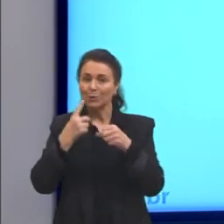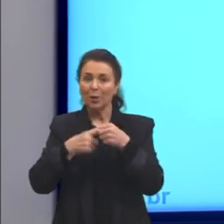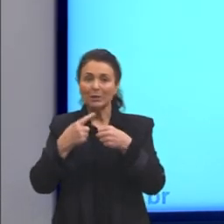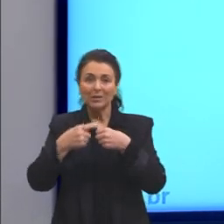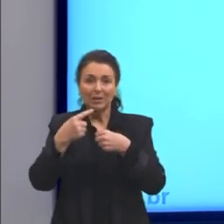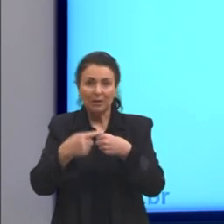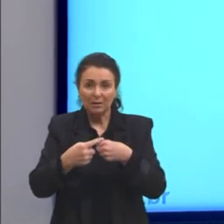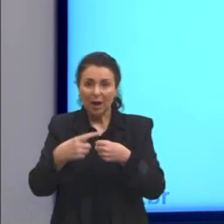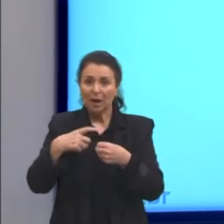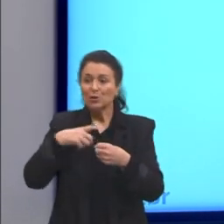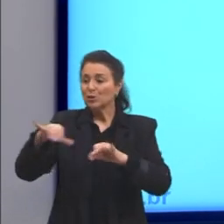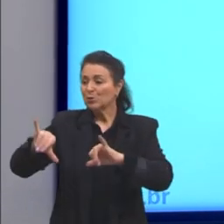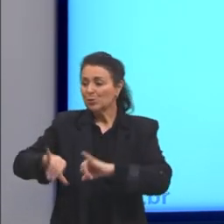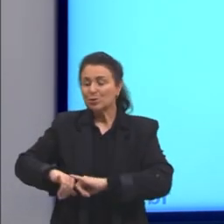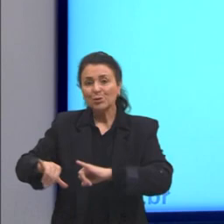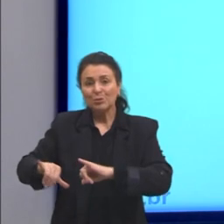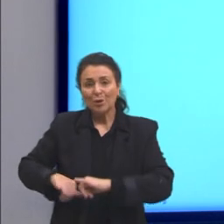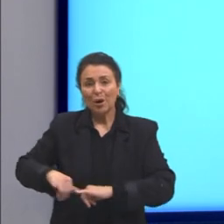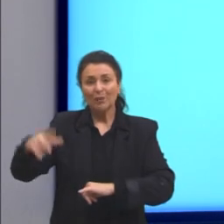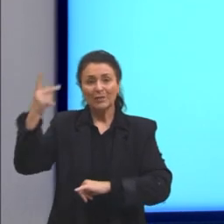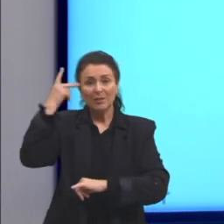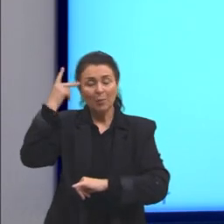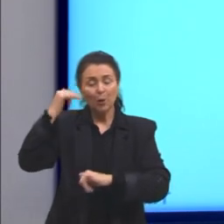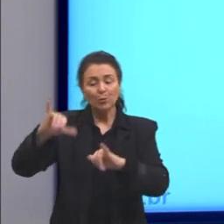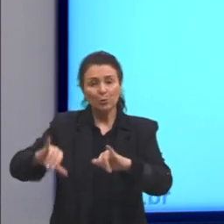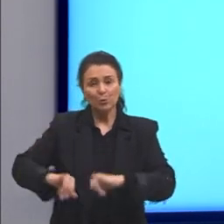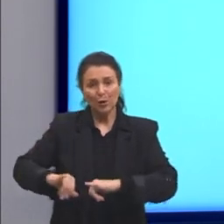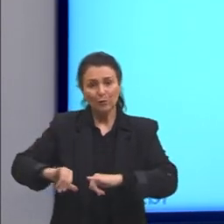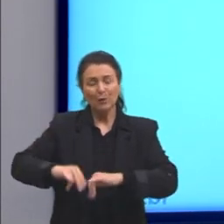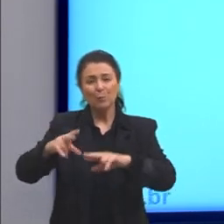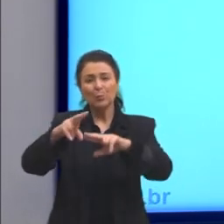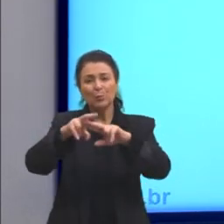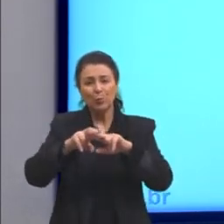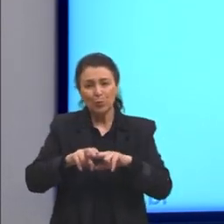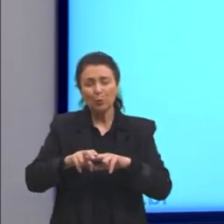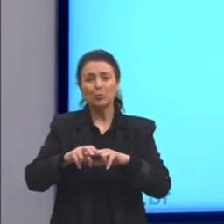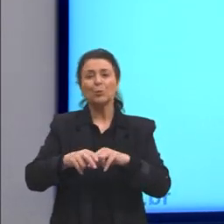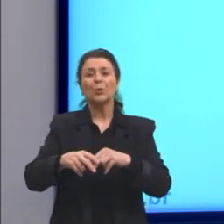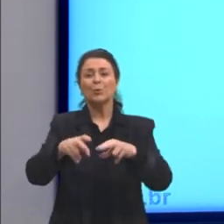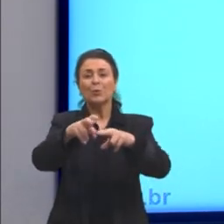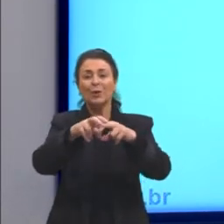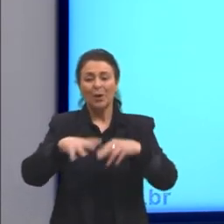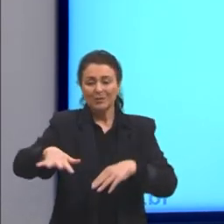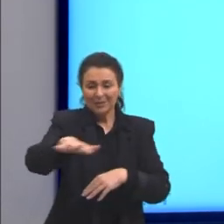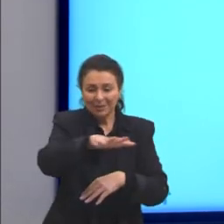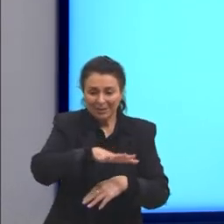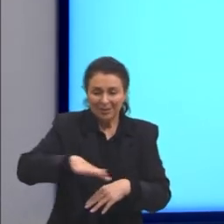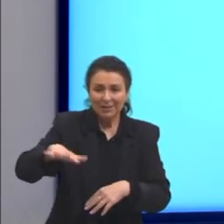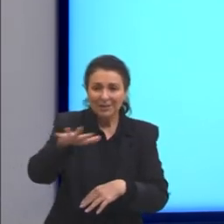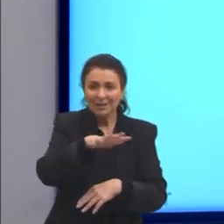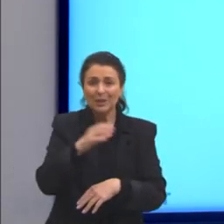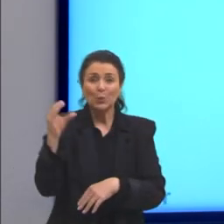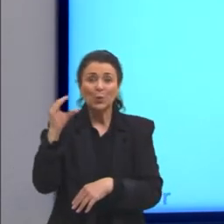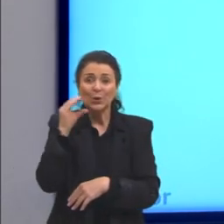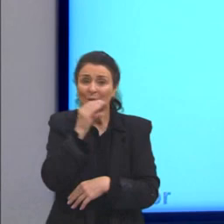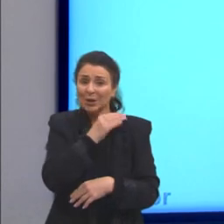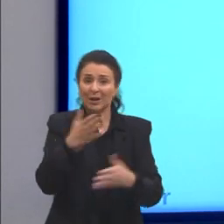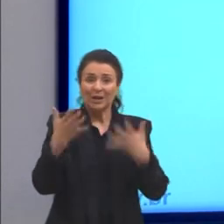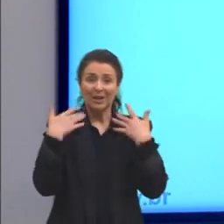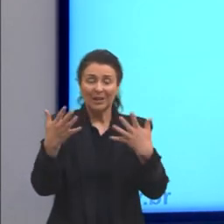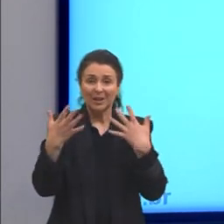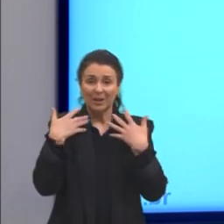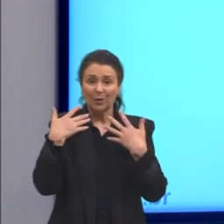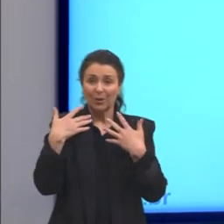afetada, São Paulo, no caso, acaba sendo muito afetada pela Ilha de Calor, por causa da radiação do sol. E